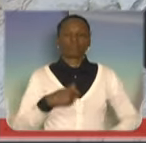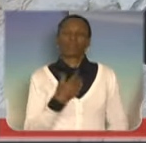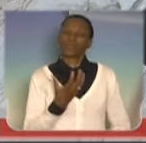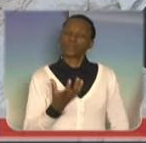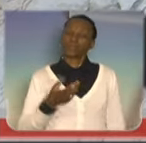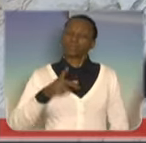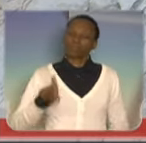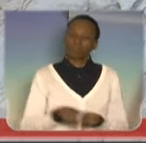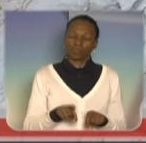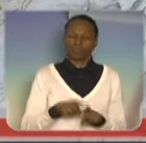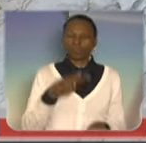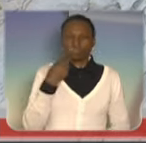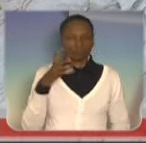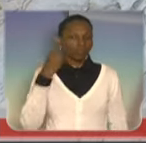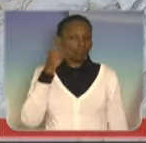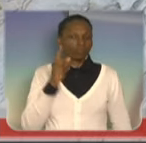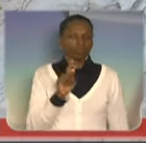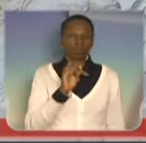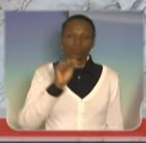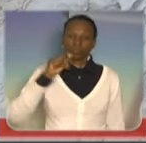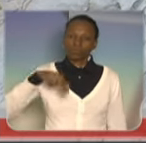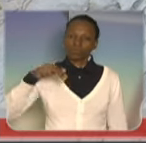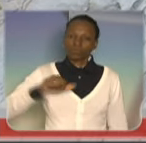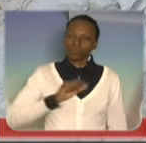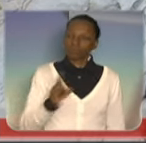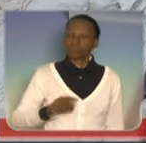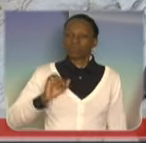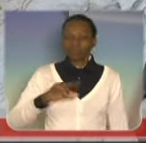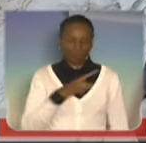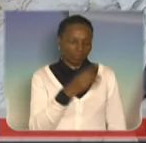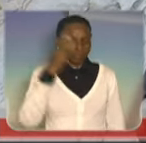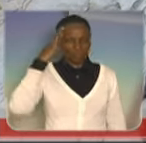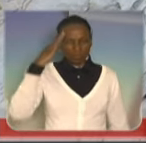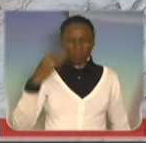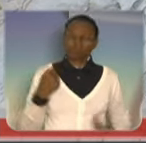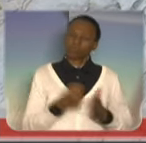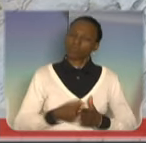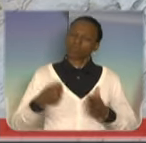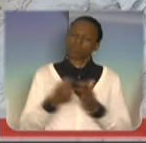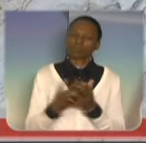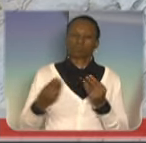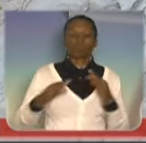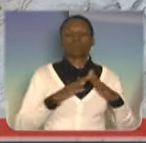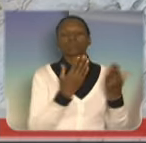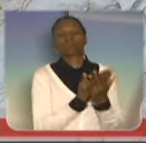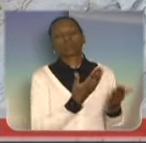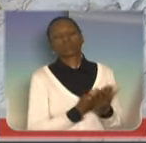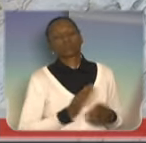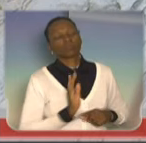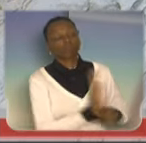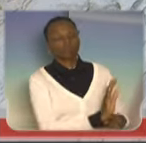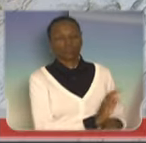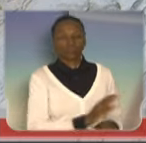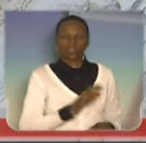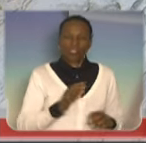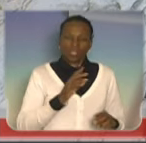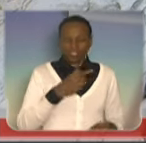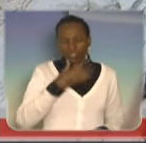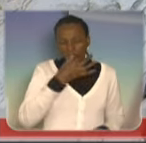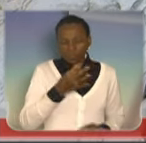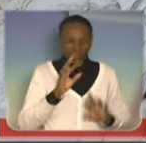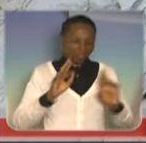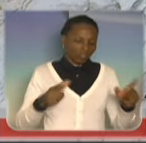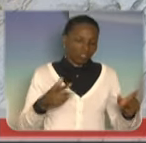falar com o deputado Carlos Gianazzi, que eu sei que é um batalhador da escola, tem o seu ponto de vista, como eu tenho o eu tenho